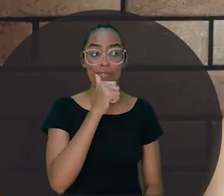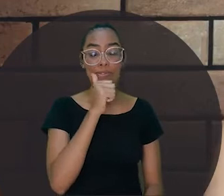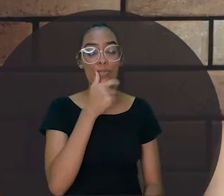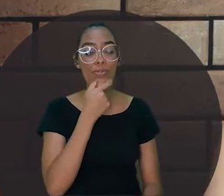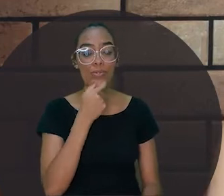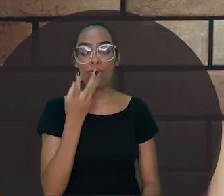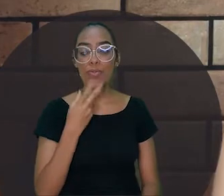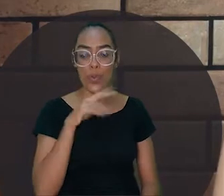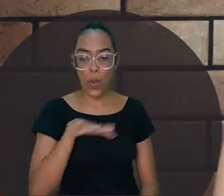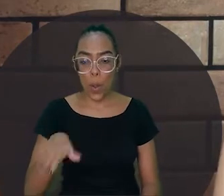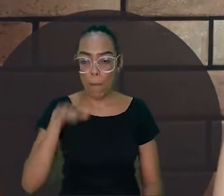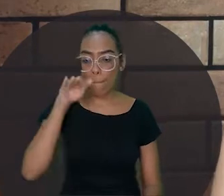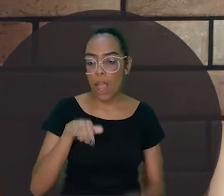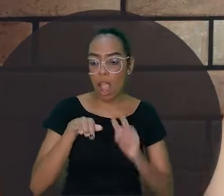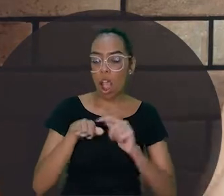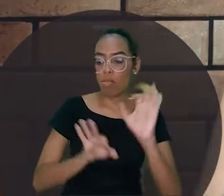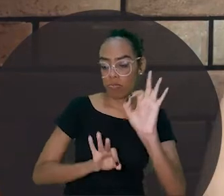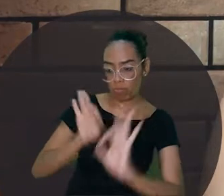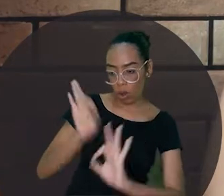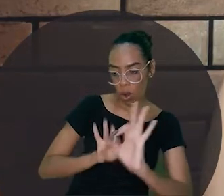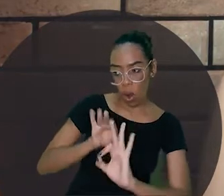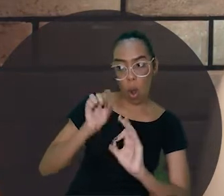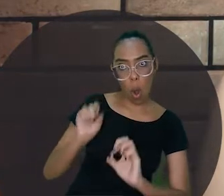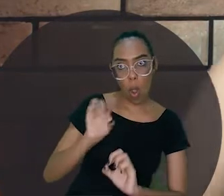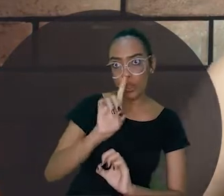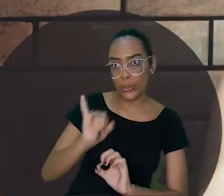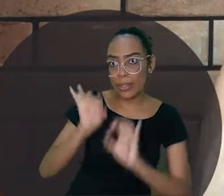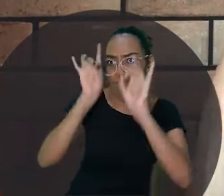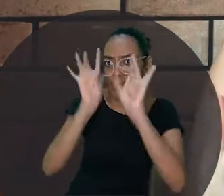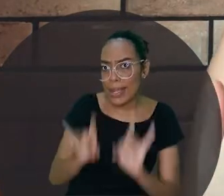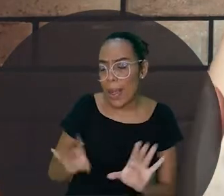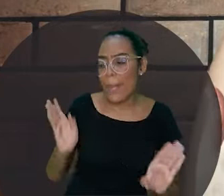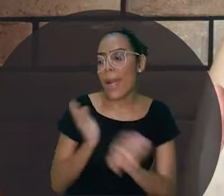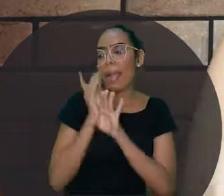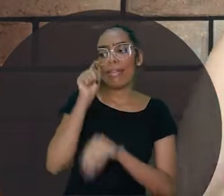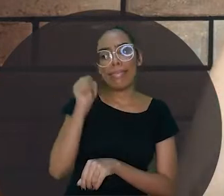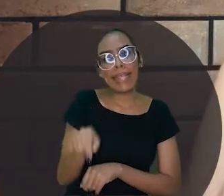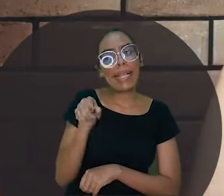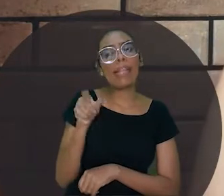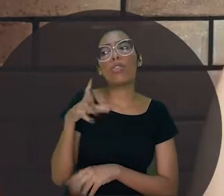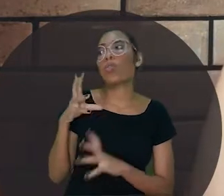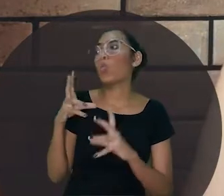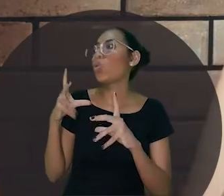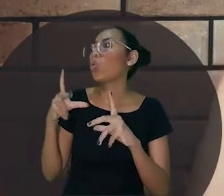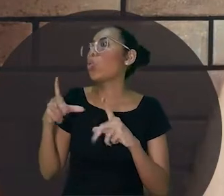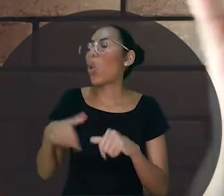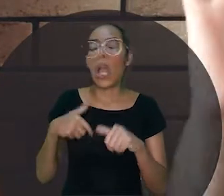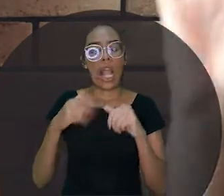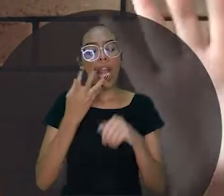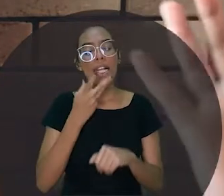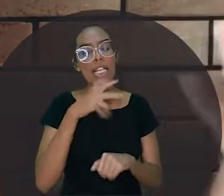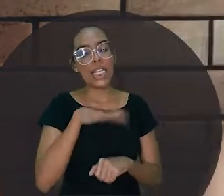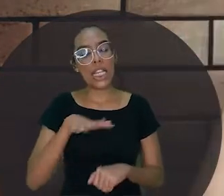Ling Ling Ling preparou seu neto para esse grande dia. Porque todas